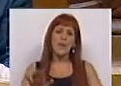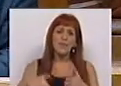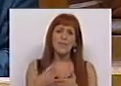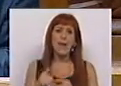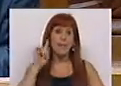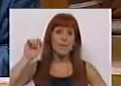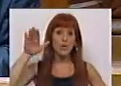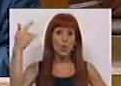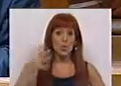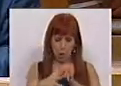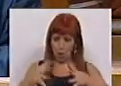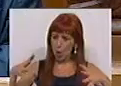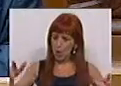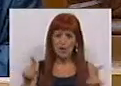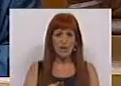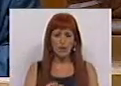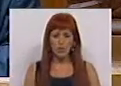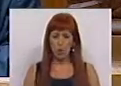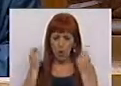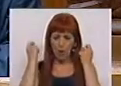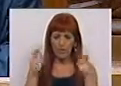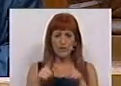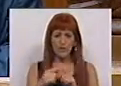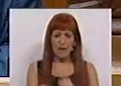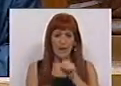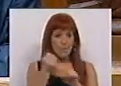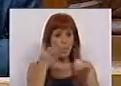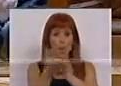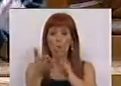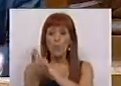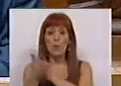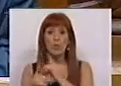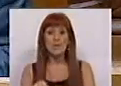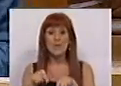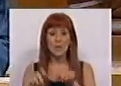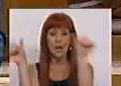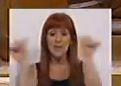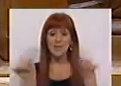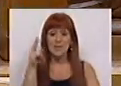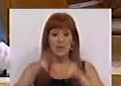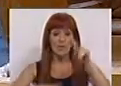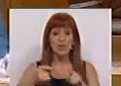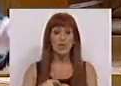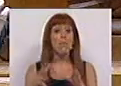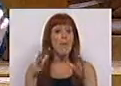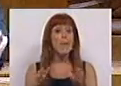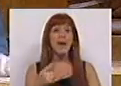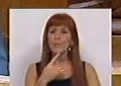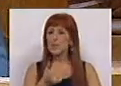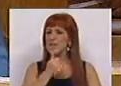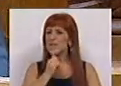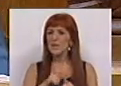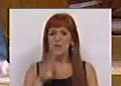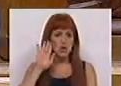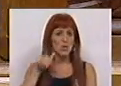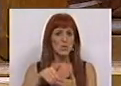dada prioridade ao crescimento, ao investimento, à criação de emprego, sendo o sistema financeiro uma parte decisiva da